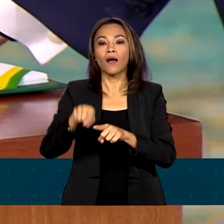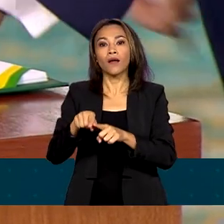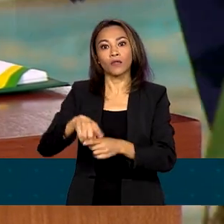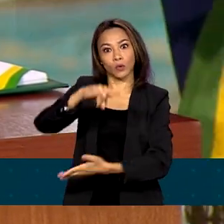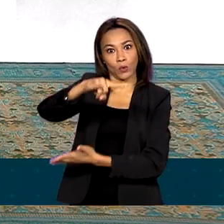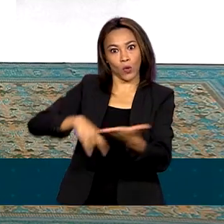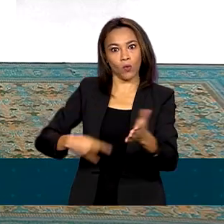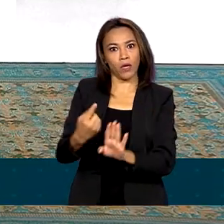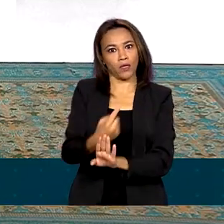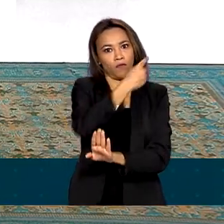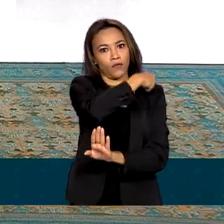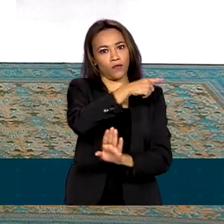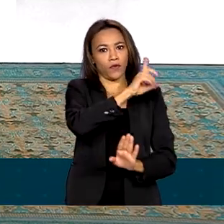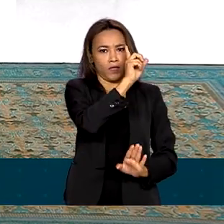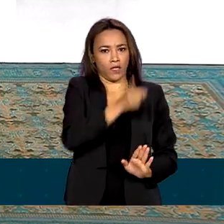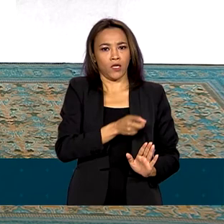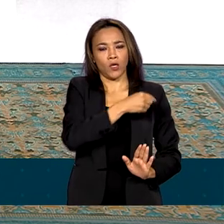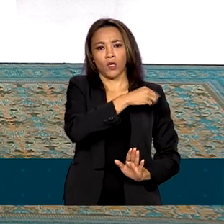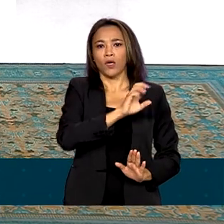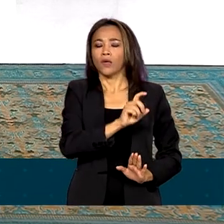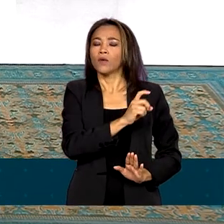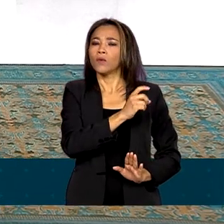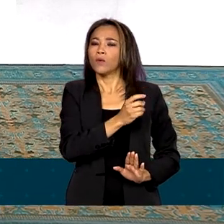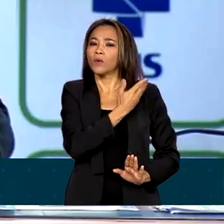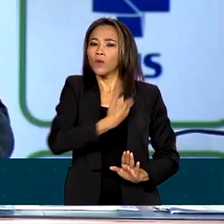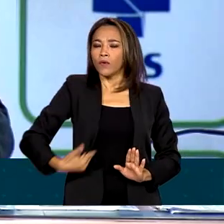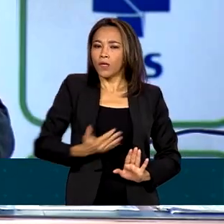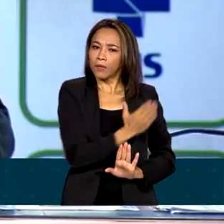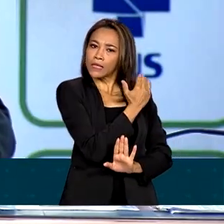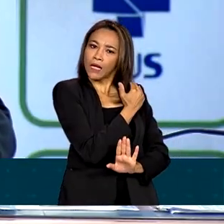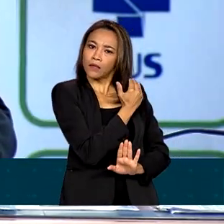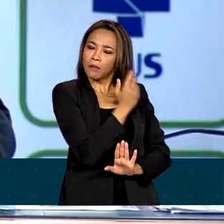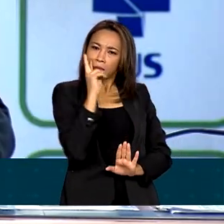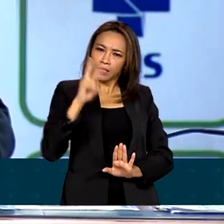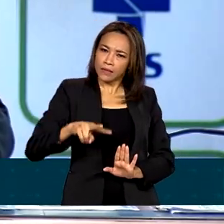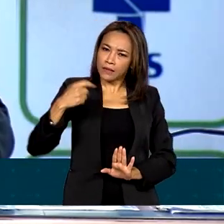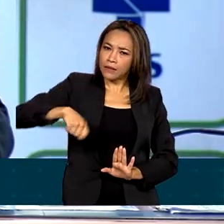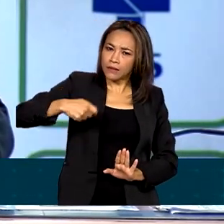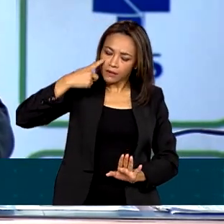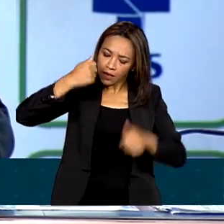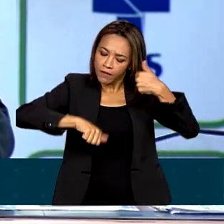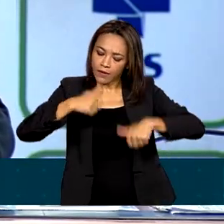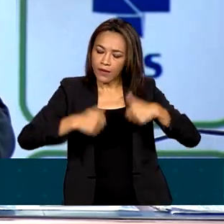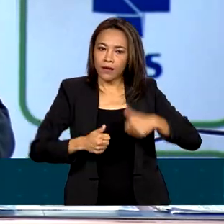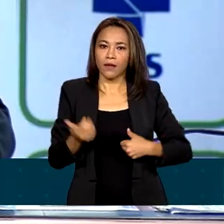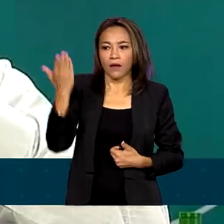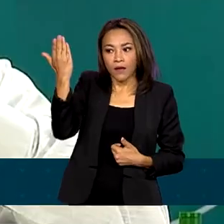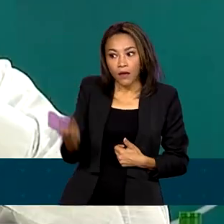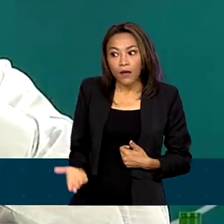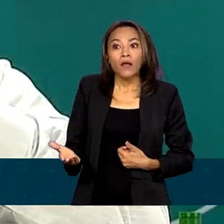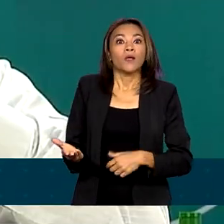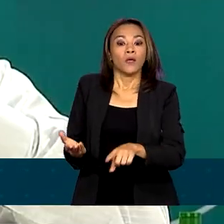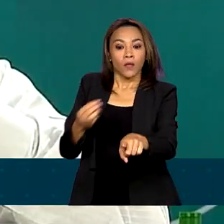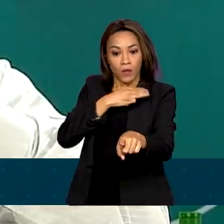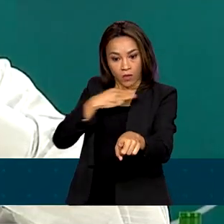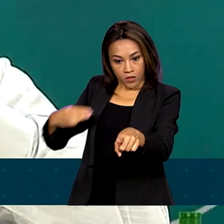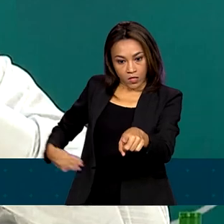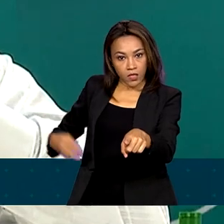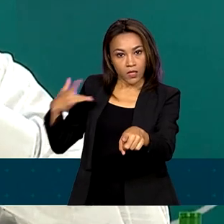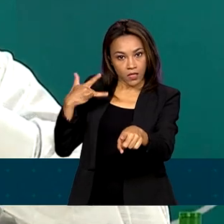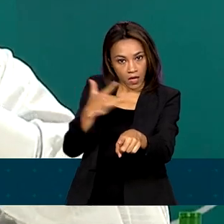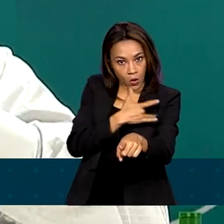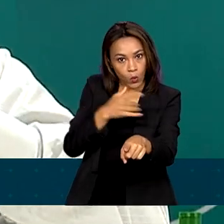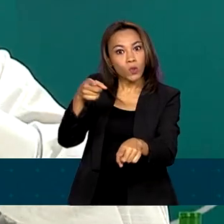-presidente Jair Bolsonaro devem ser reavaliados. Entre eles, o processo do ex-ministro da Saúde, Eduardo Pazuello,